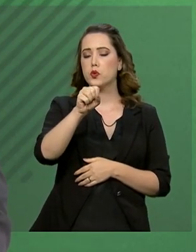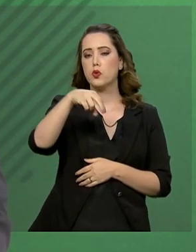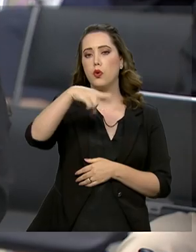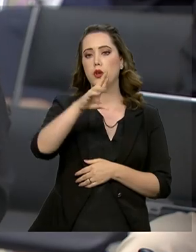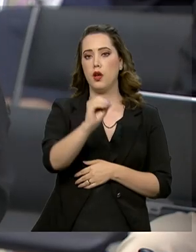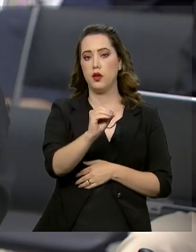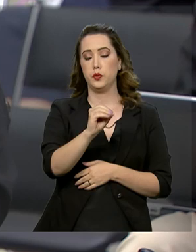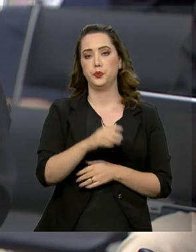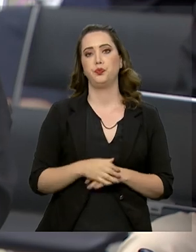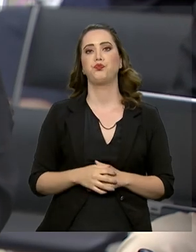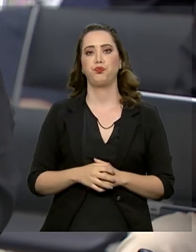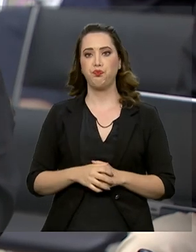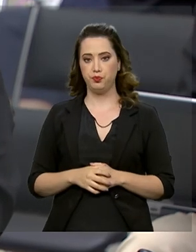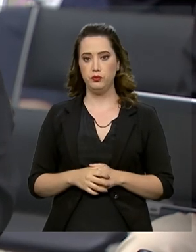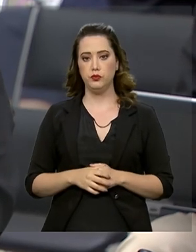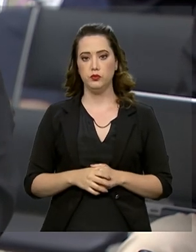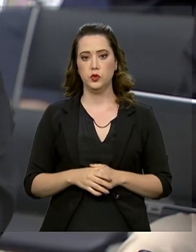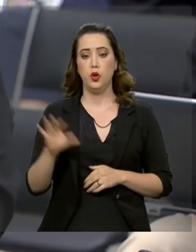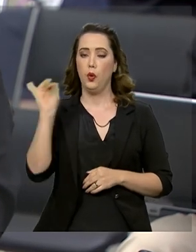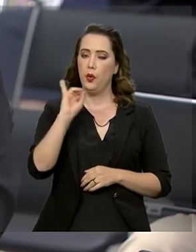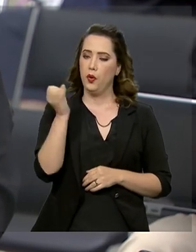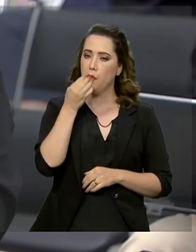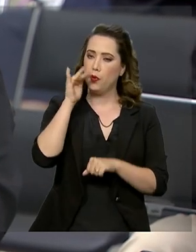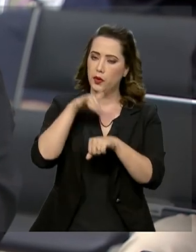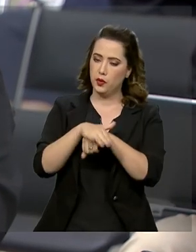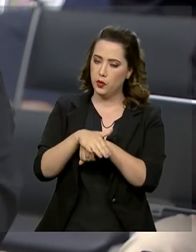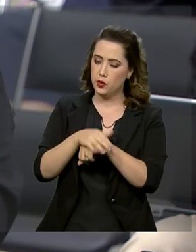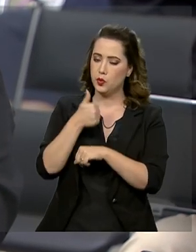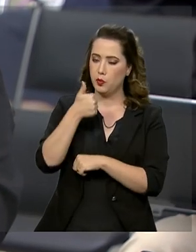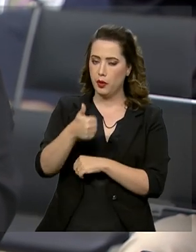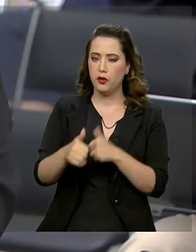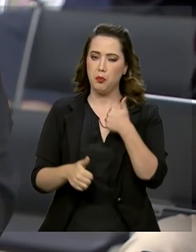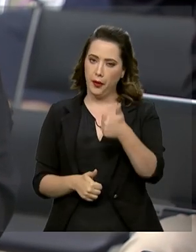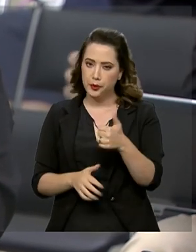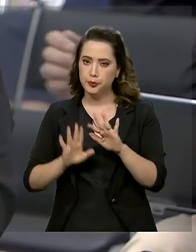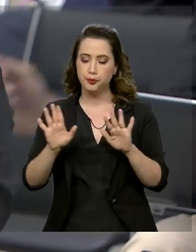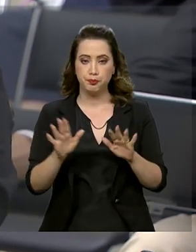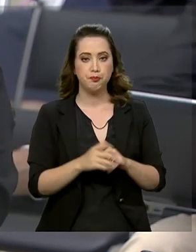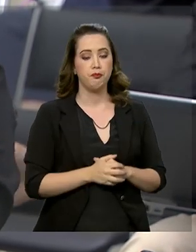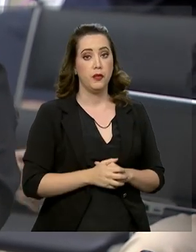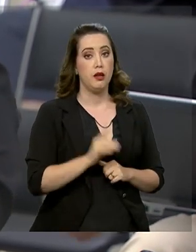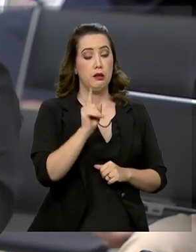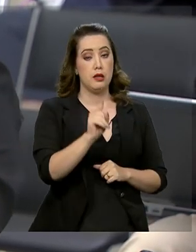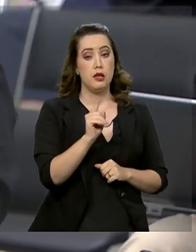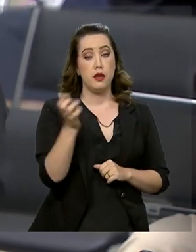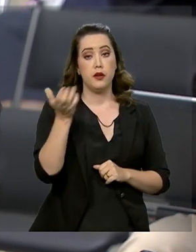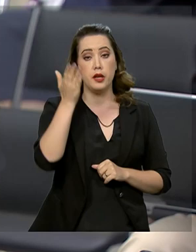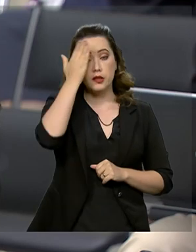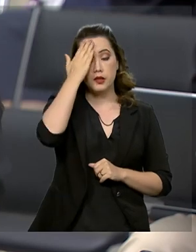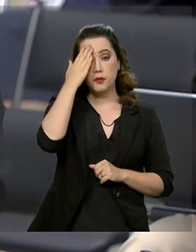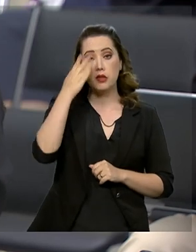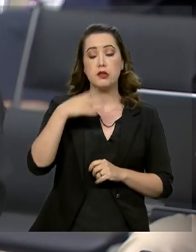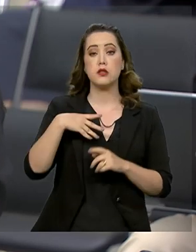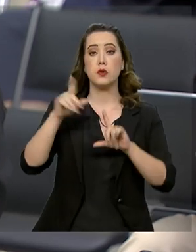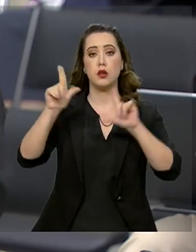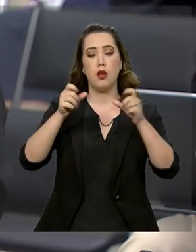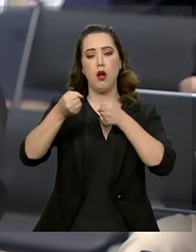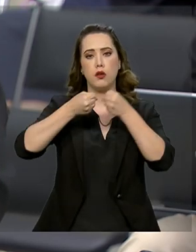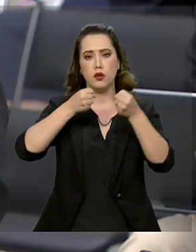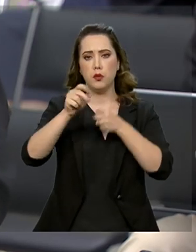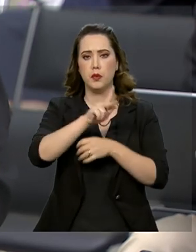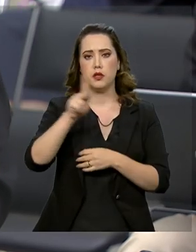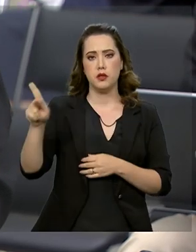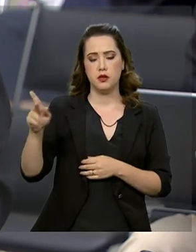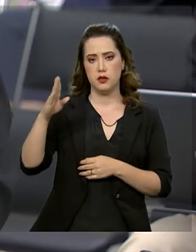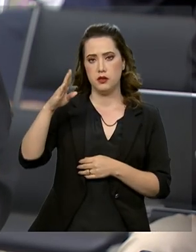Boa noite, portavoz Carla Araújo do Valor. Tudo bom, Carla? Tudo bem, senhor. Eu queria saber sobre a entrevista que o presidente concedeu hoje